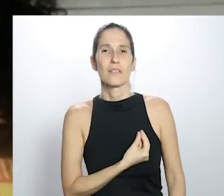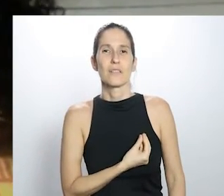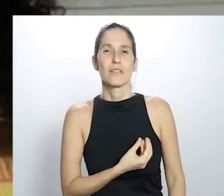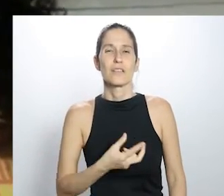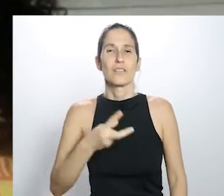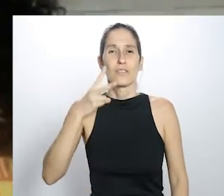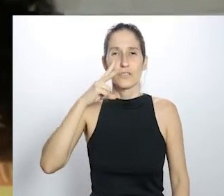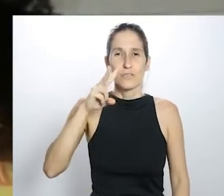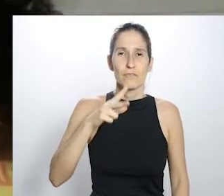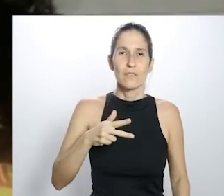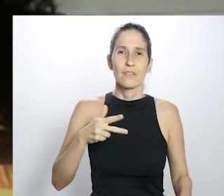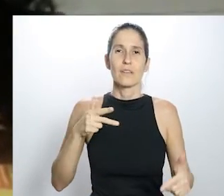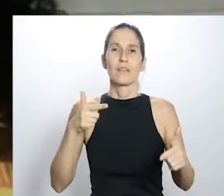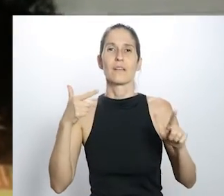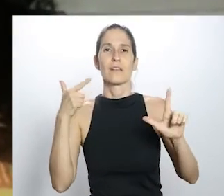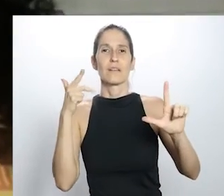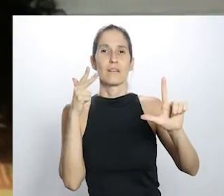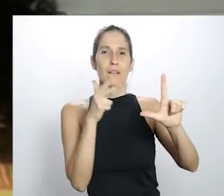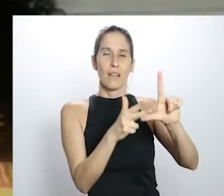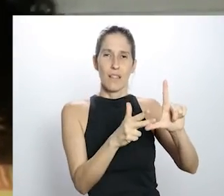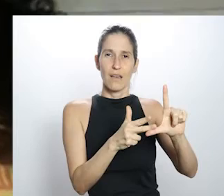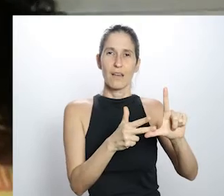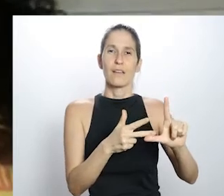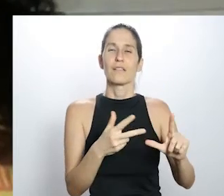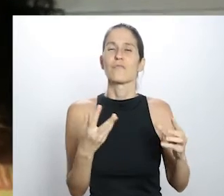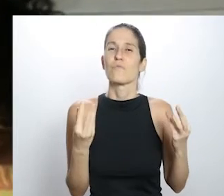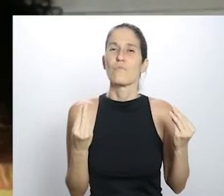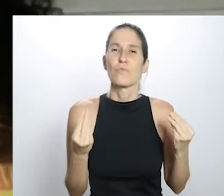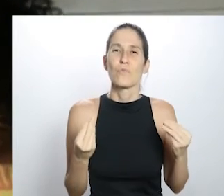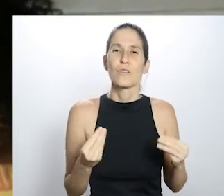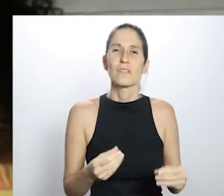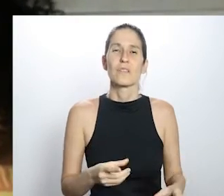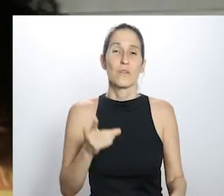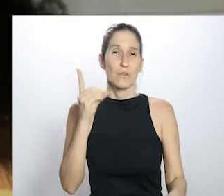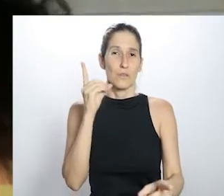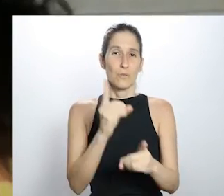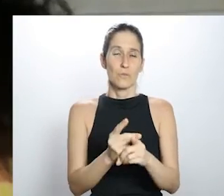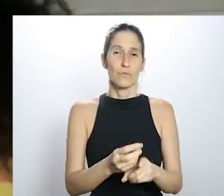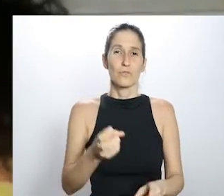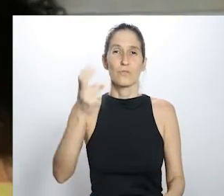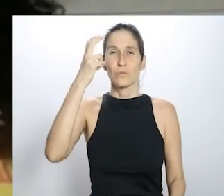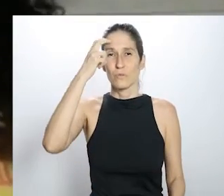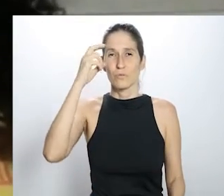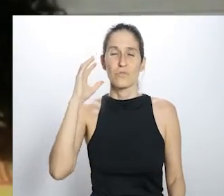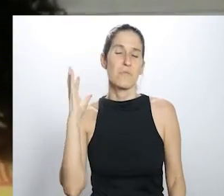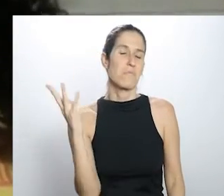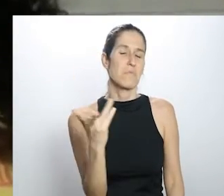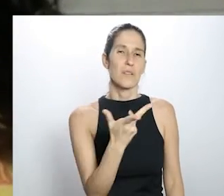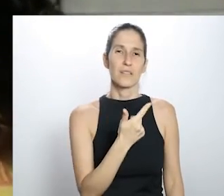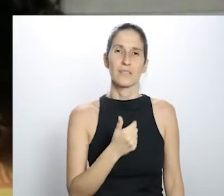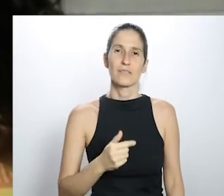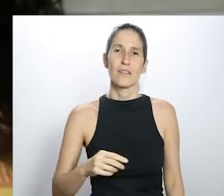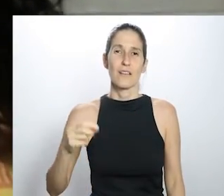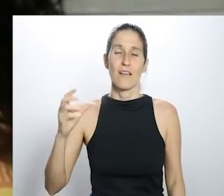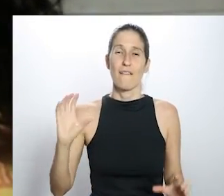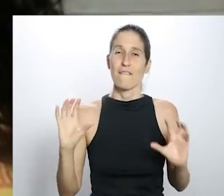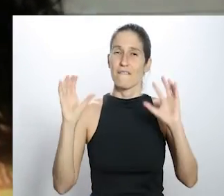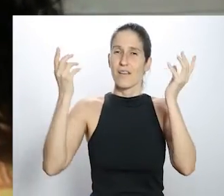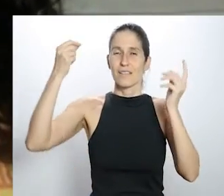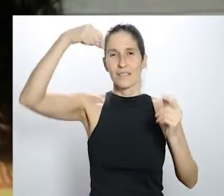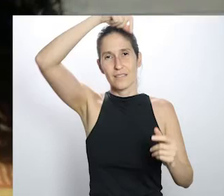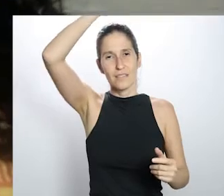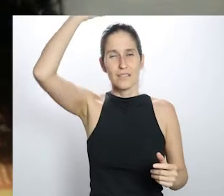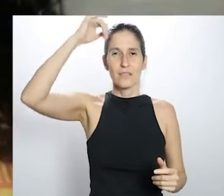maravilhosas. A programação do encontro mesmo está linda, né? De tradição popular. No São João, que foi muito dolorido